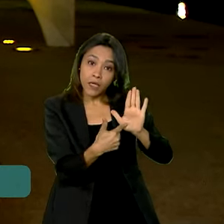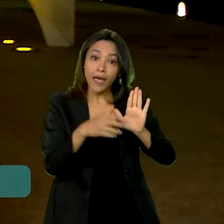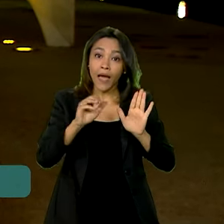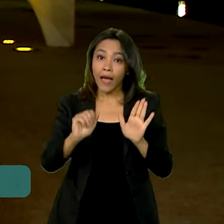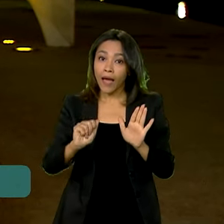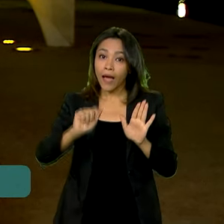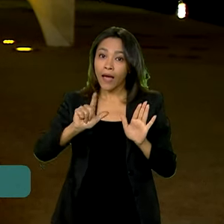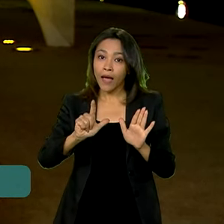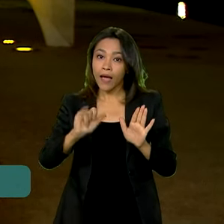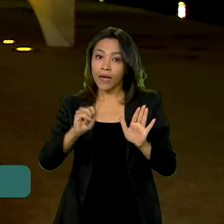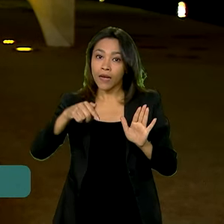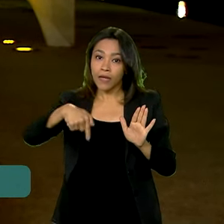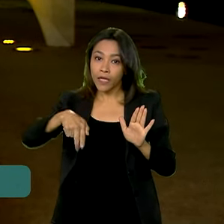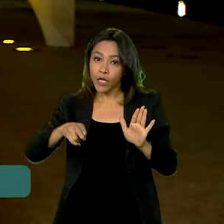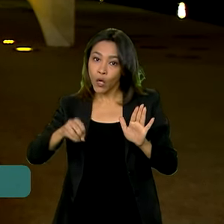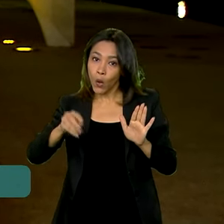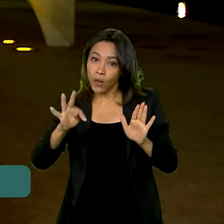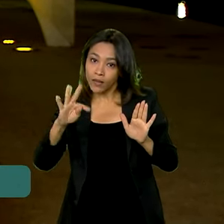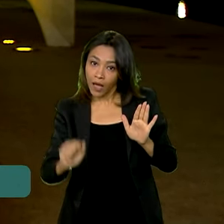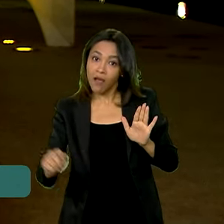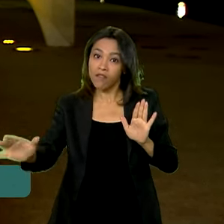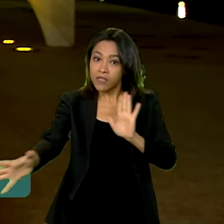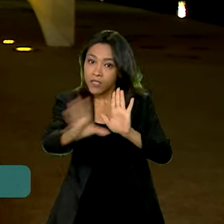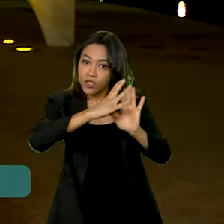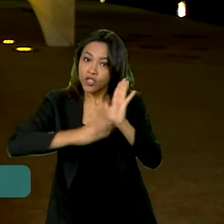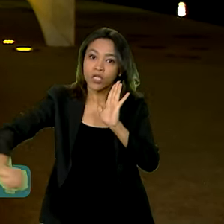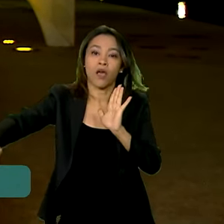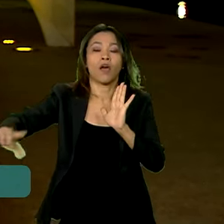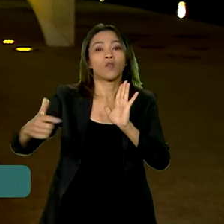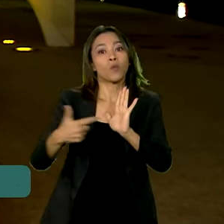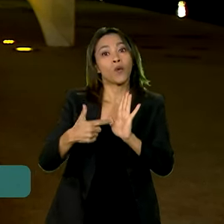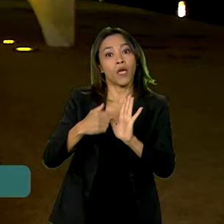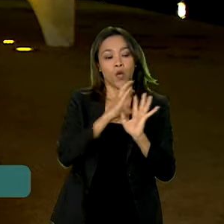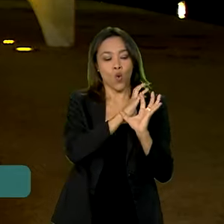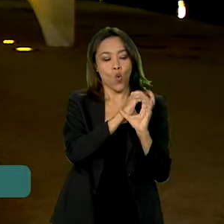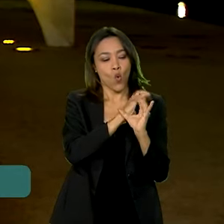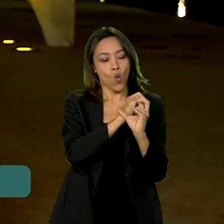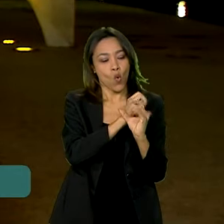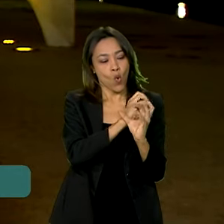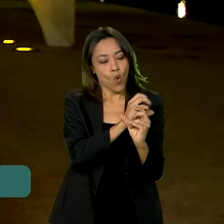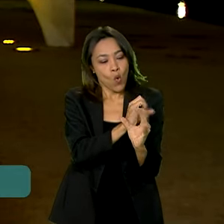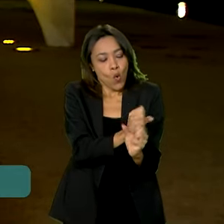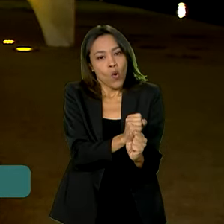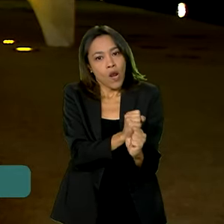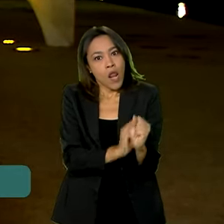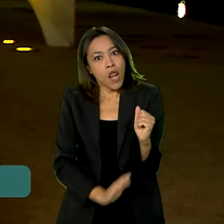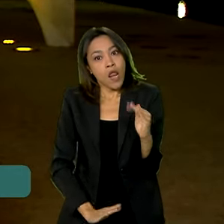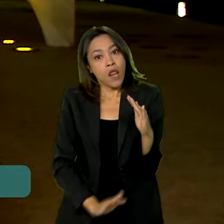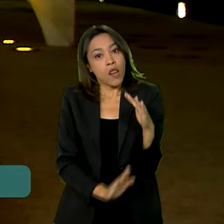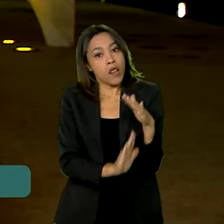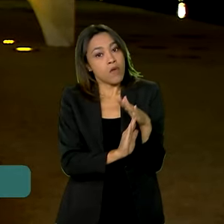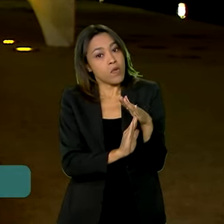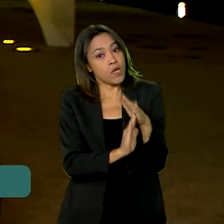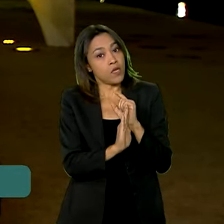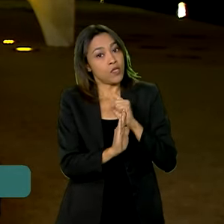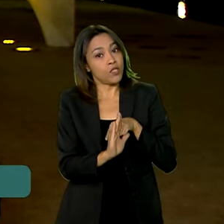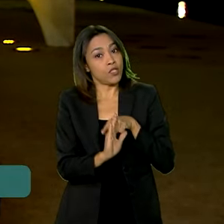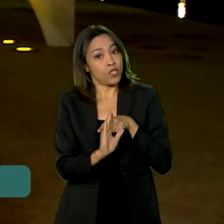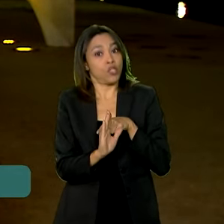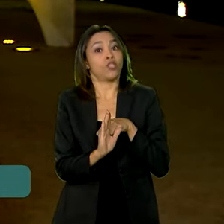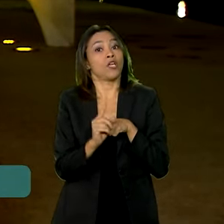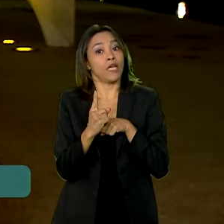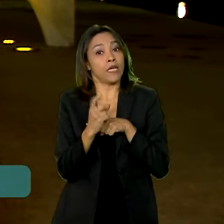zero dos tributos serão extintos quando o custo fiscal acumulado atingir o limite fixado em 15